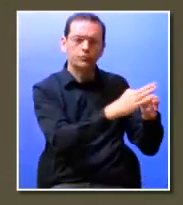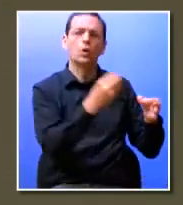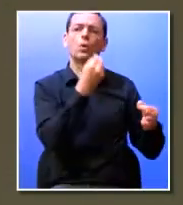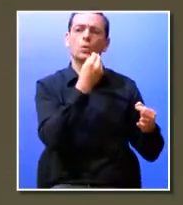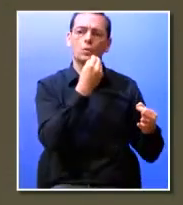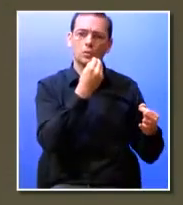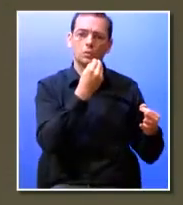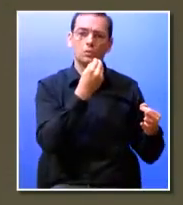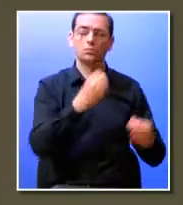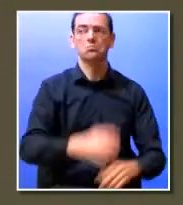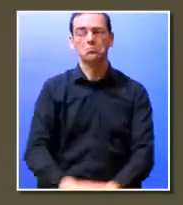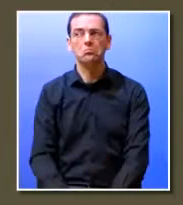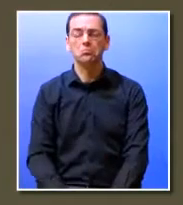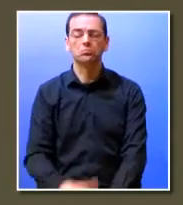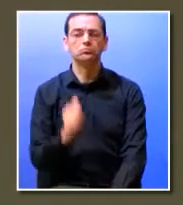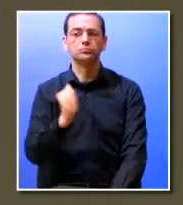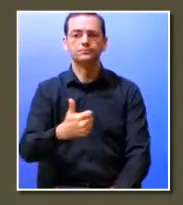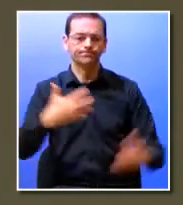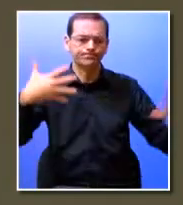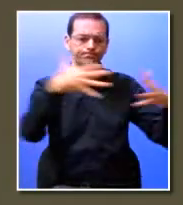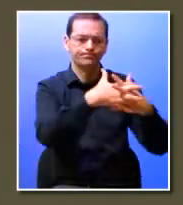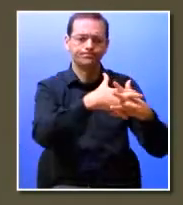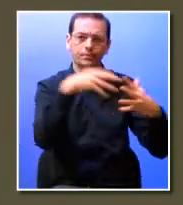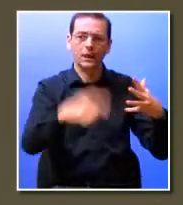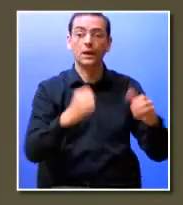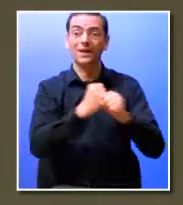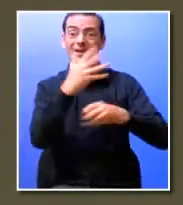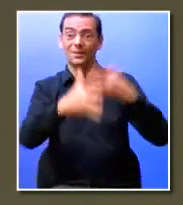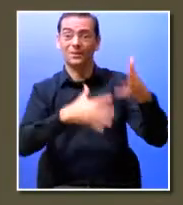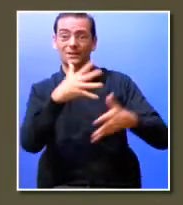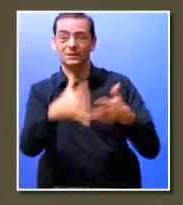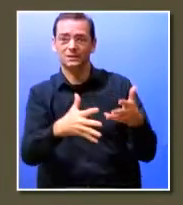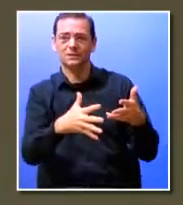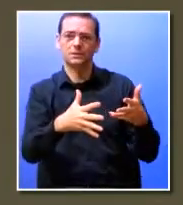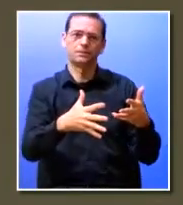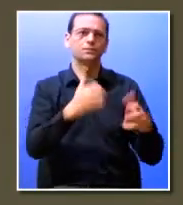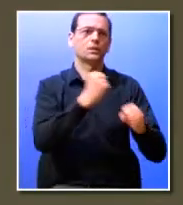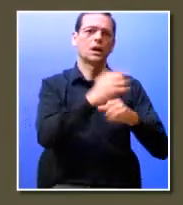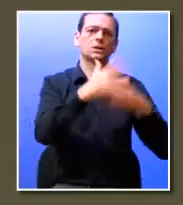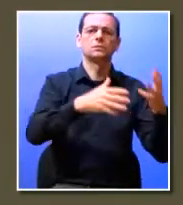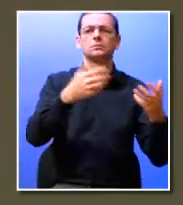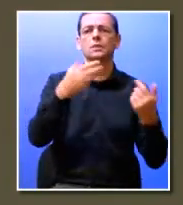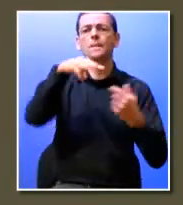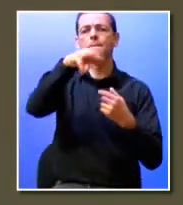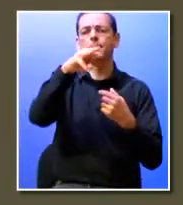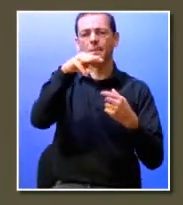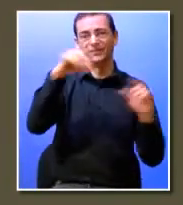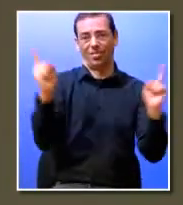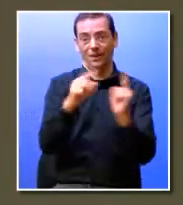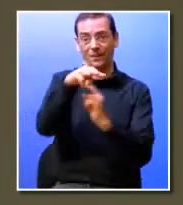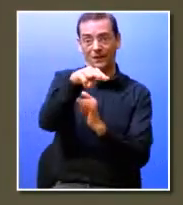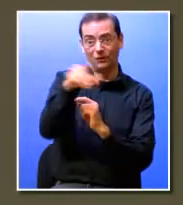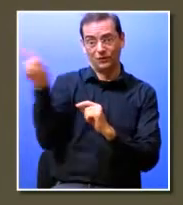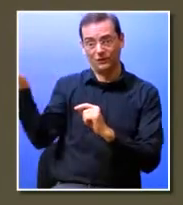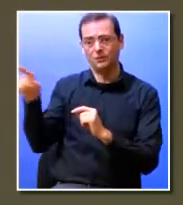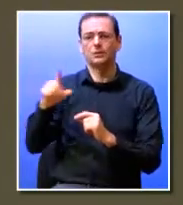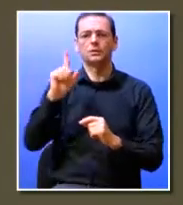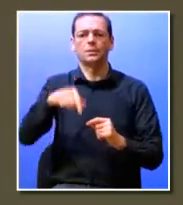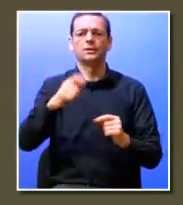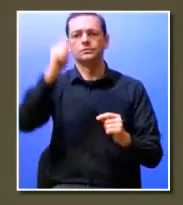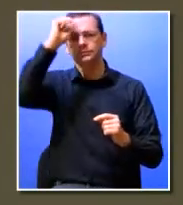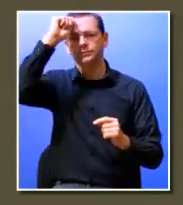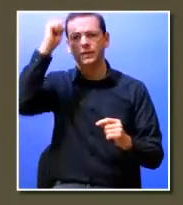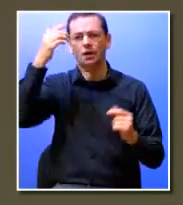isto é um bastante eu vejo do meu lado das empresas não só da Microsoft mas das empresas onde passei nós temos estágios de verão estágios